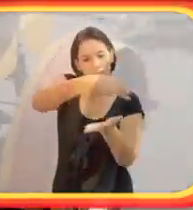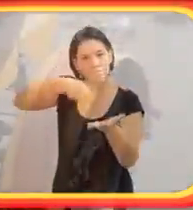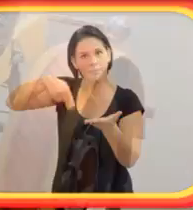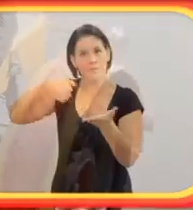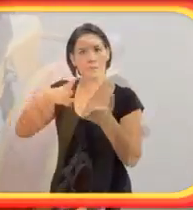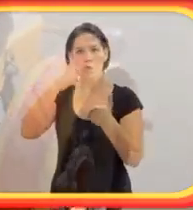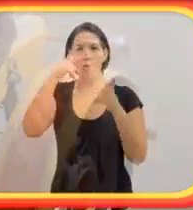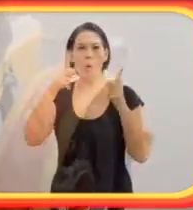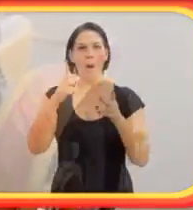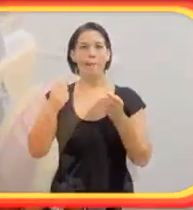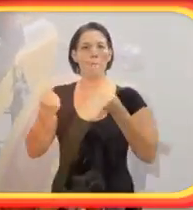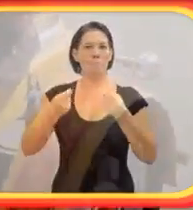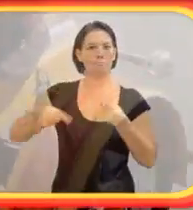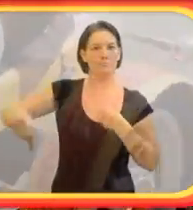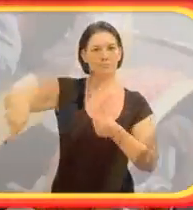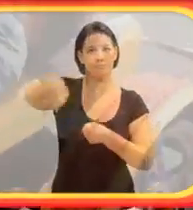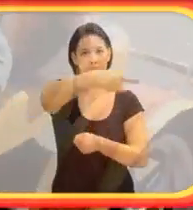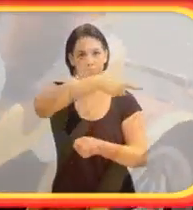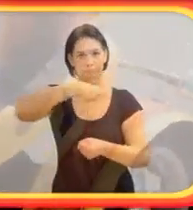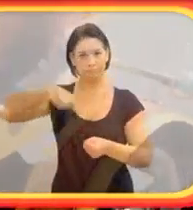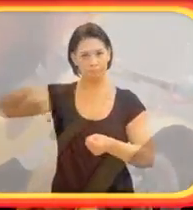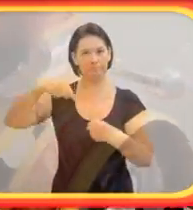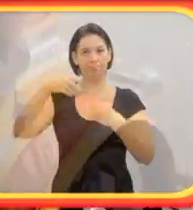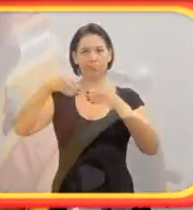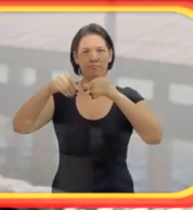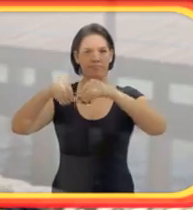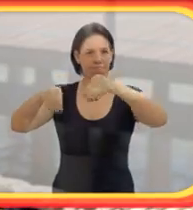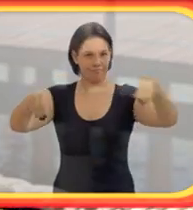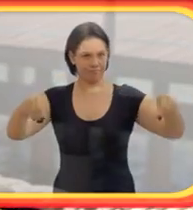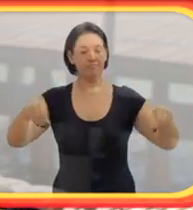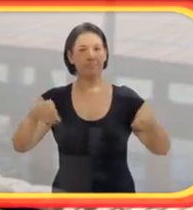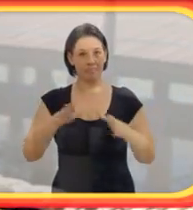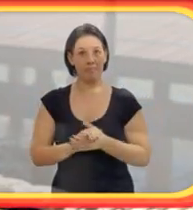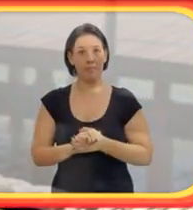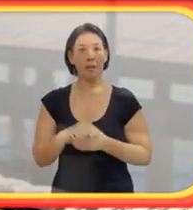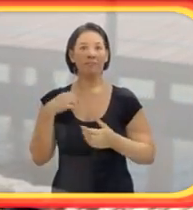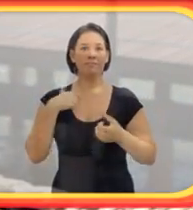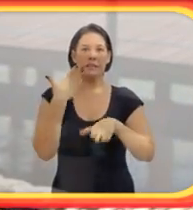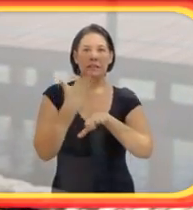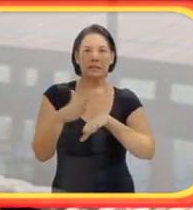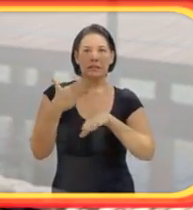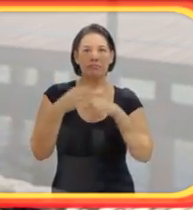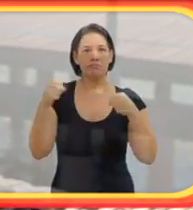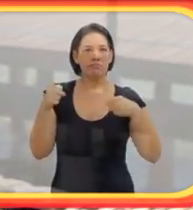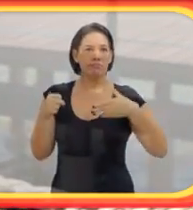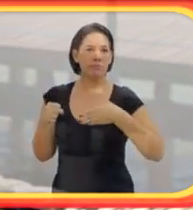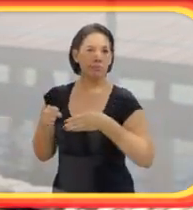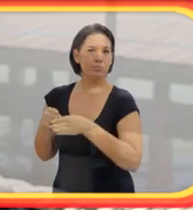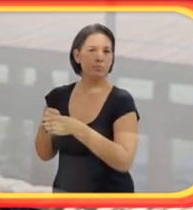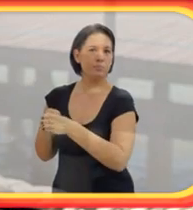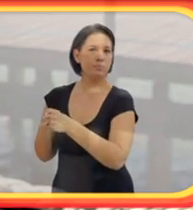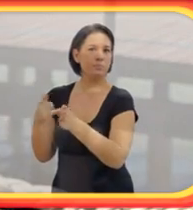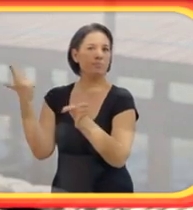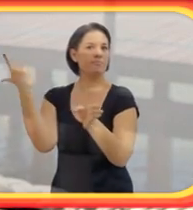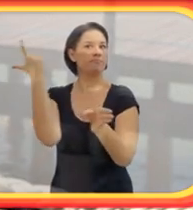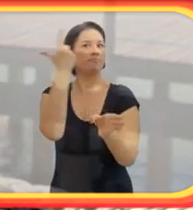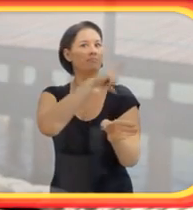e molharam bastante, botaram bastante barro solto. E nas curvas, cheio de barro, porque eles achavam que eu ia passar direto.